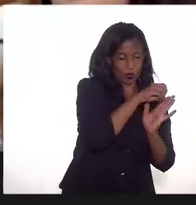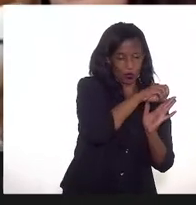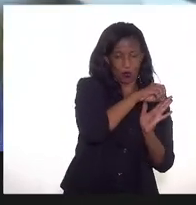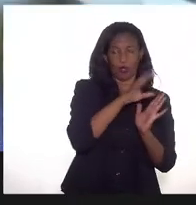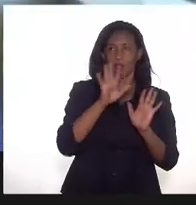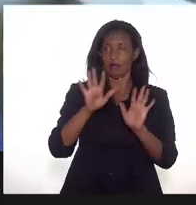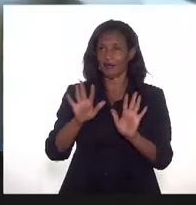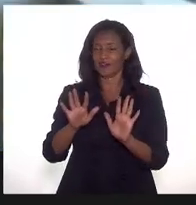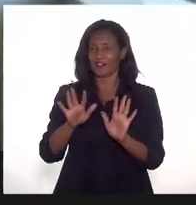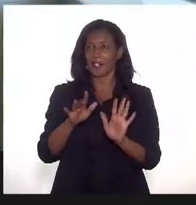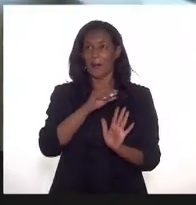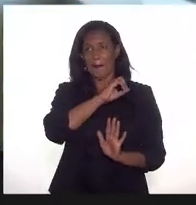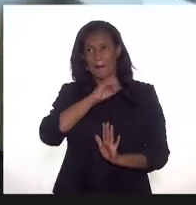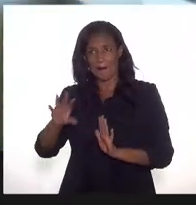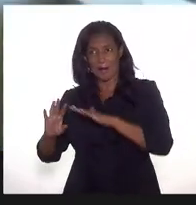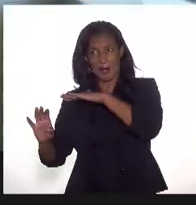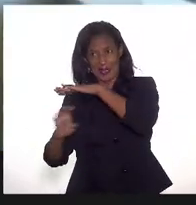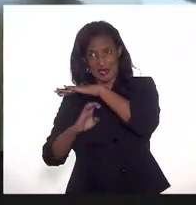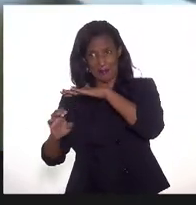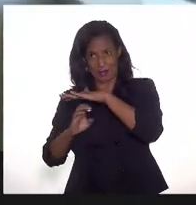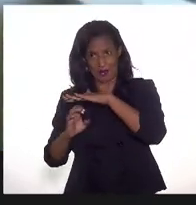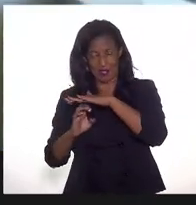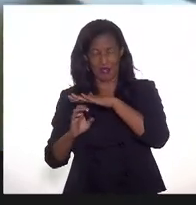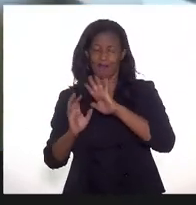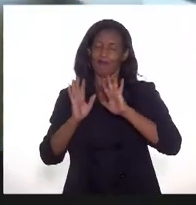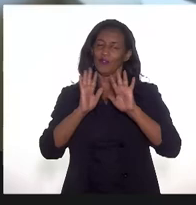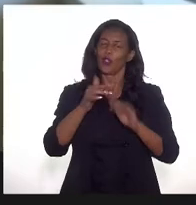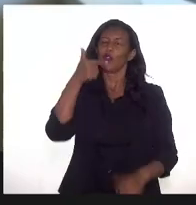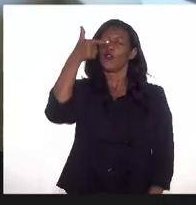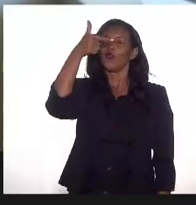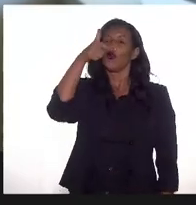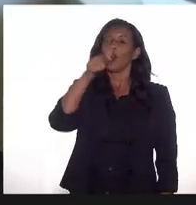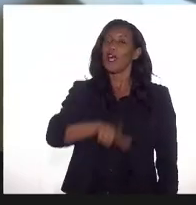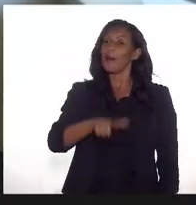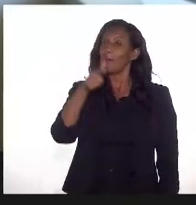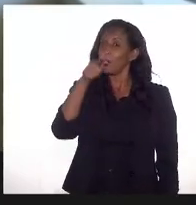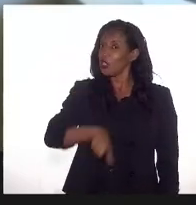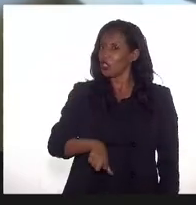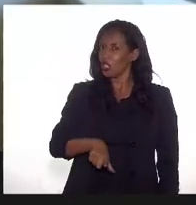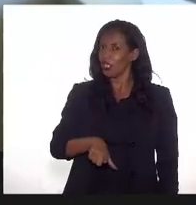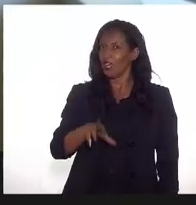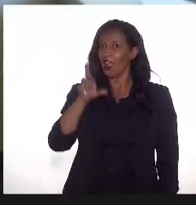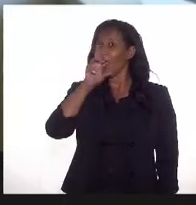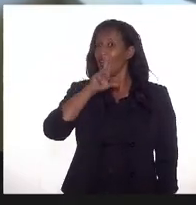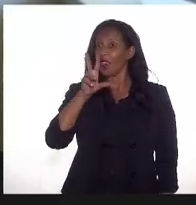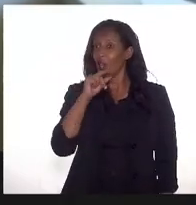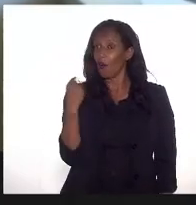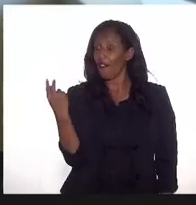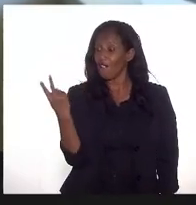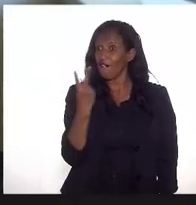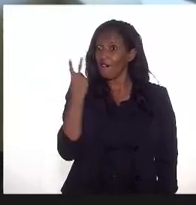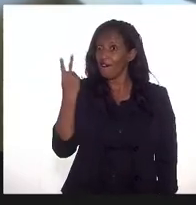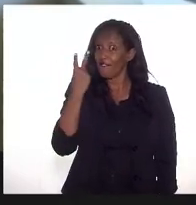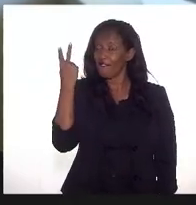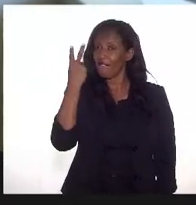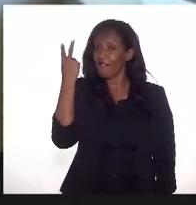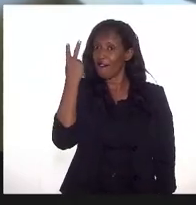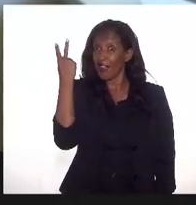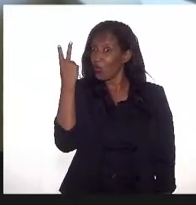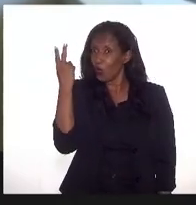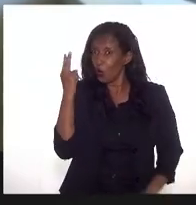Vou repetir, vou repetir. Não é o preço que vende para a distribuidora, é a